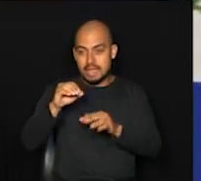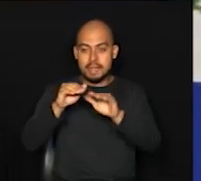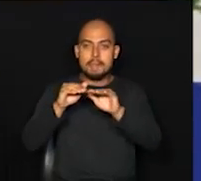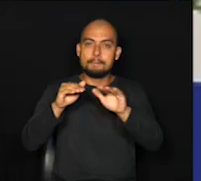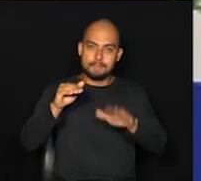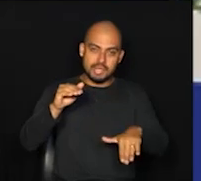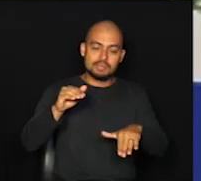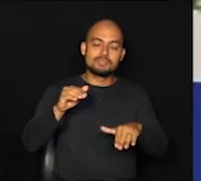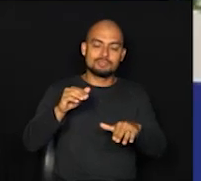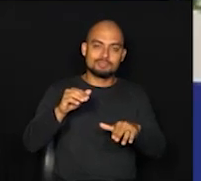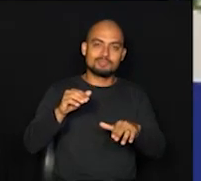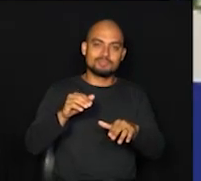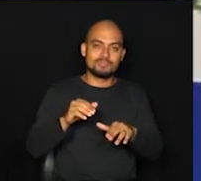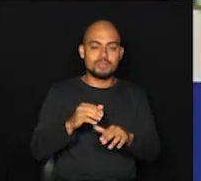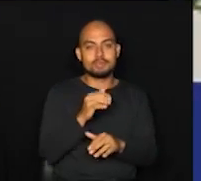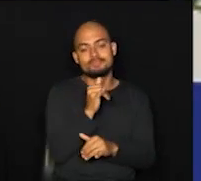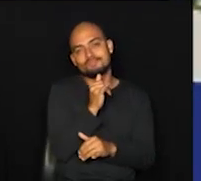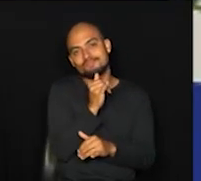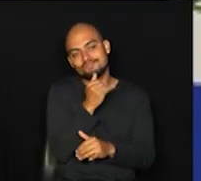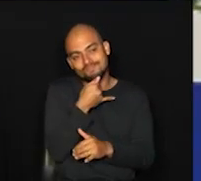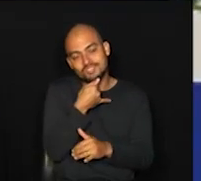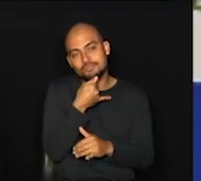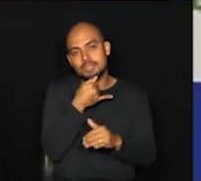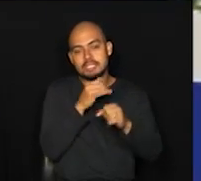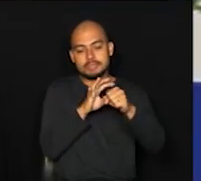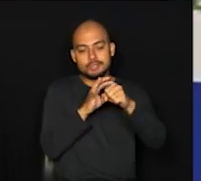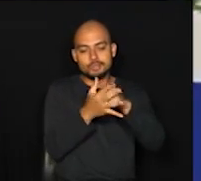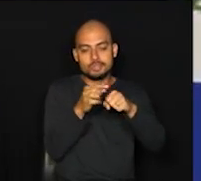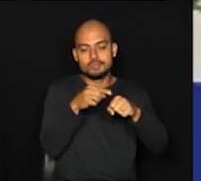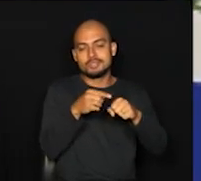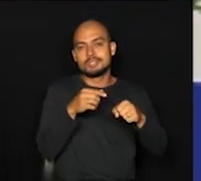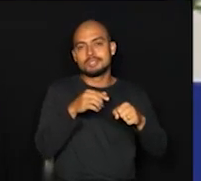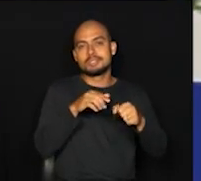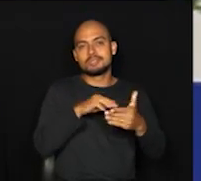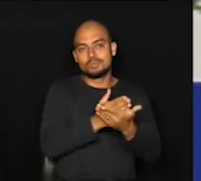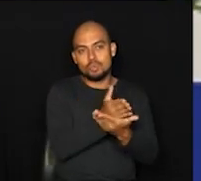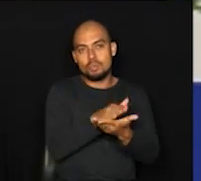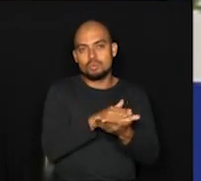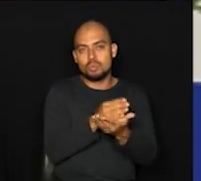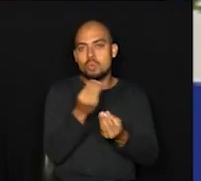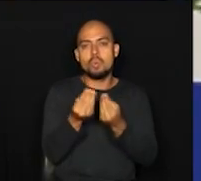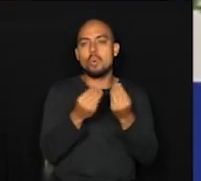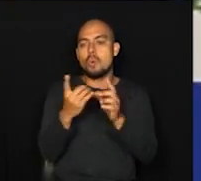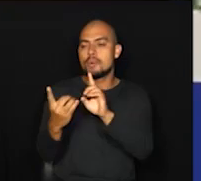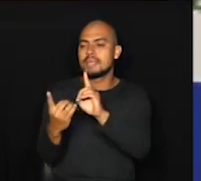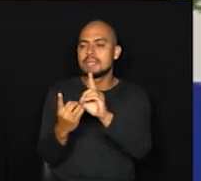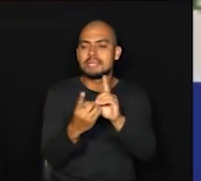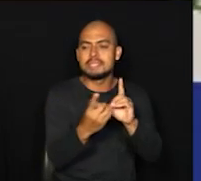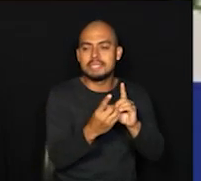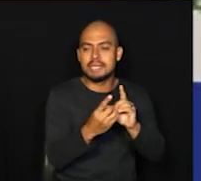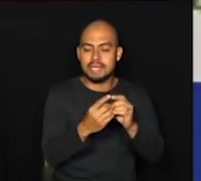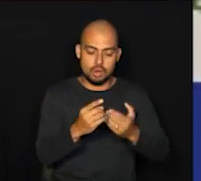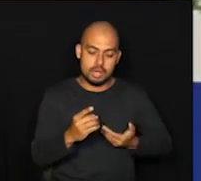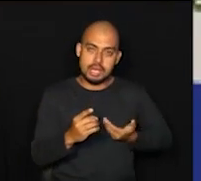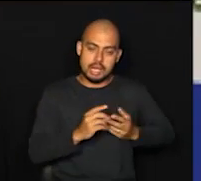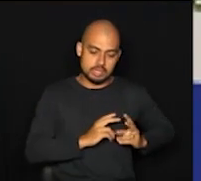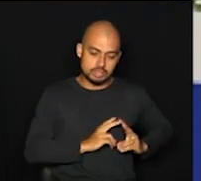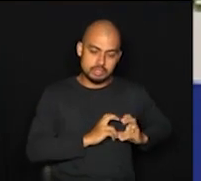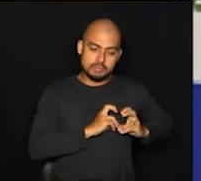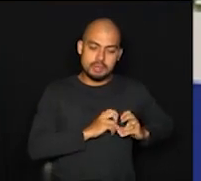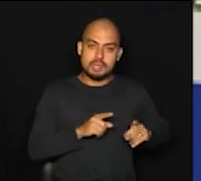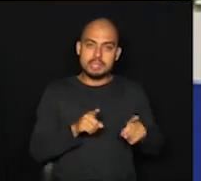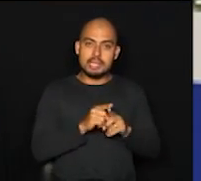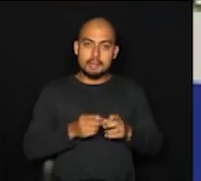Infelizmente, a pandemia nos atrapalhou um pouco em relação à triagem para câncer de mama e para câncer de colo uterino.